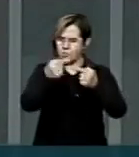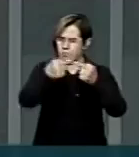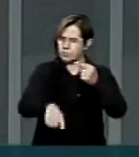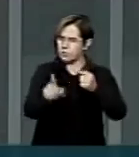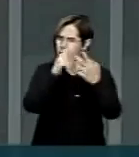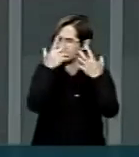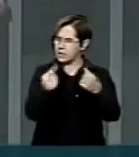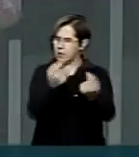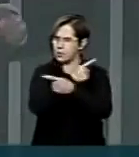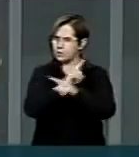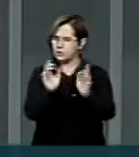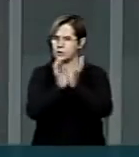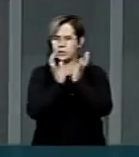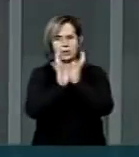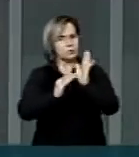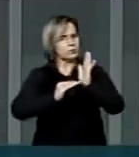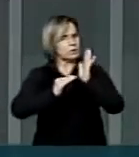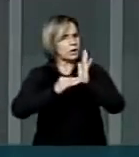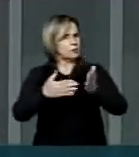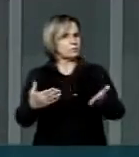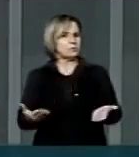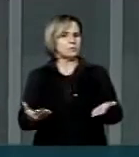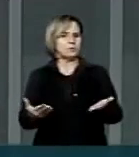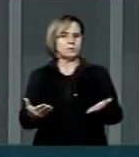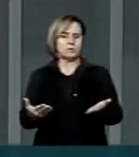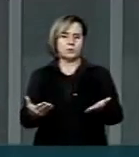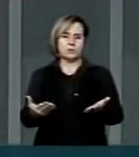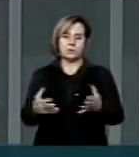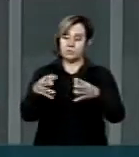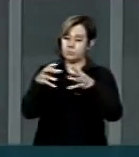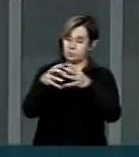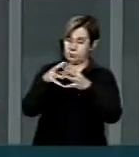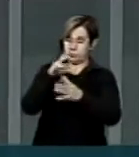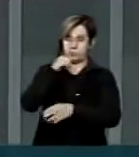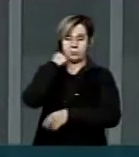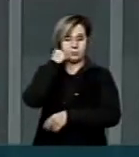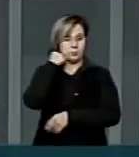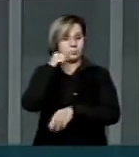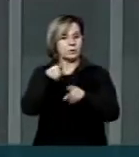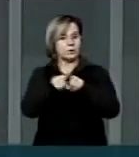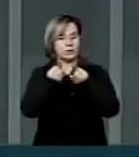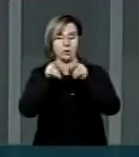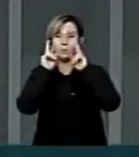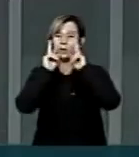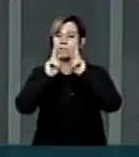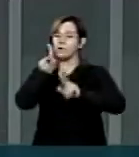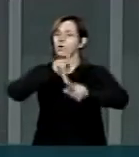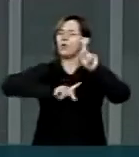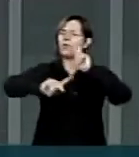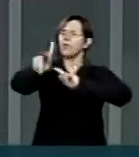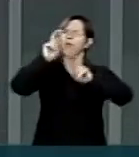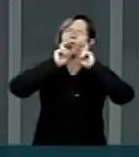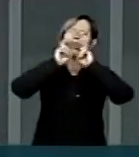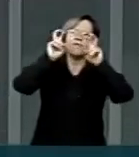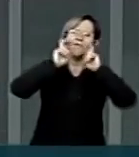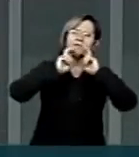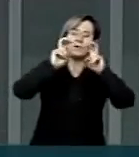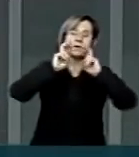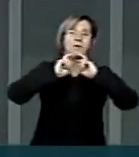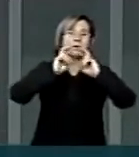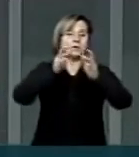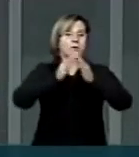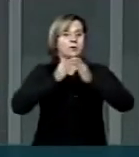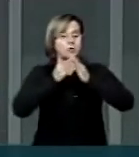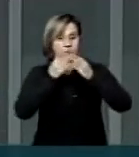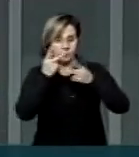atitude do Senado da República. Muitos senadores também ouviram o clamor do povo e combateram isso,